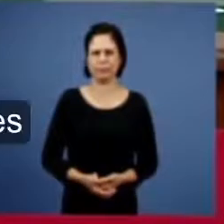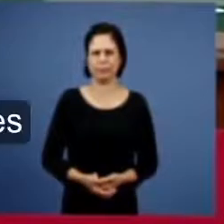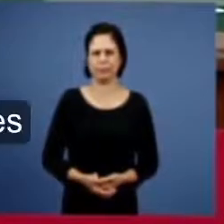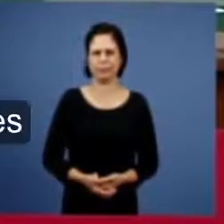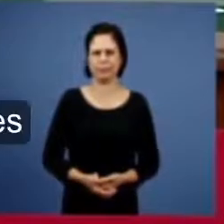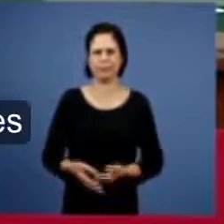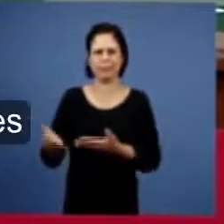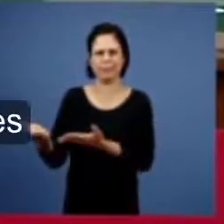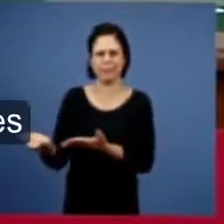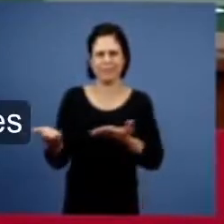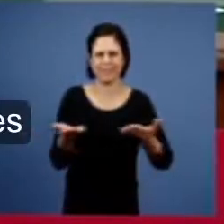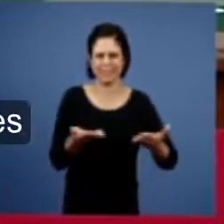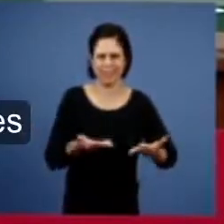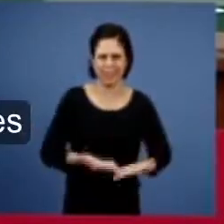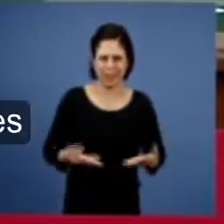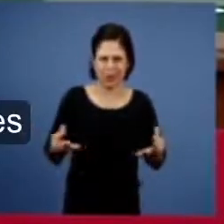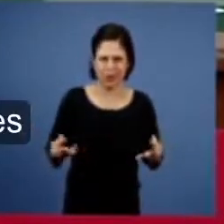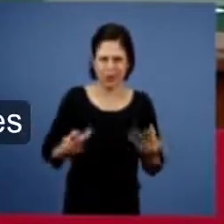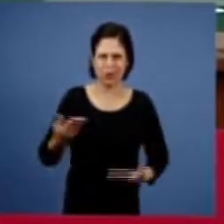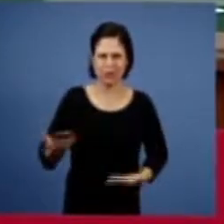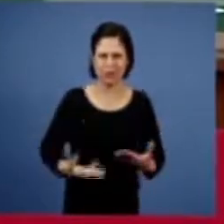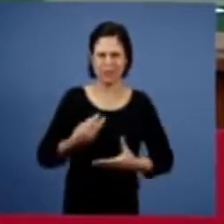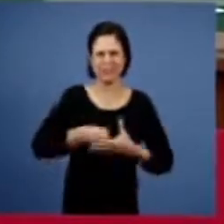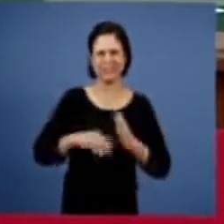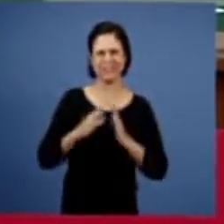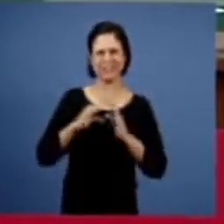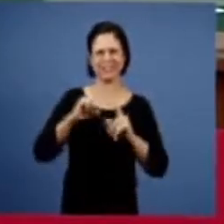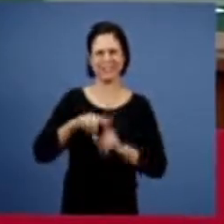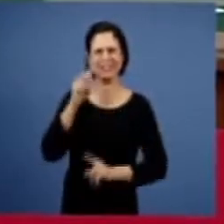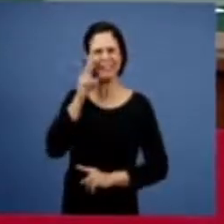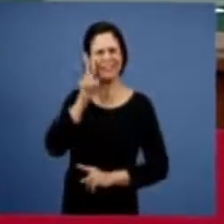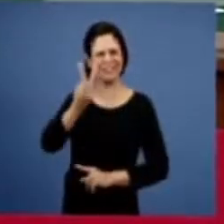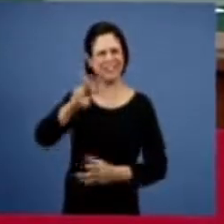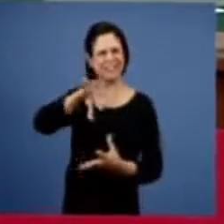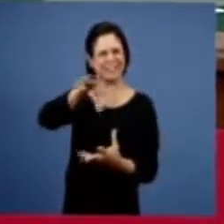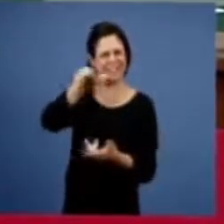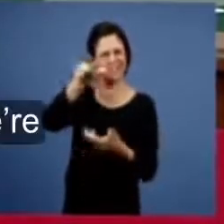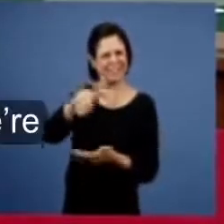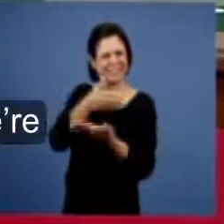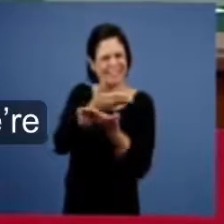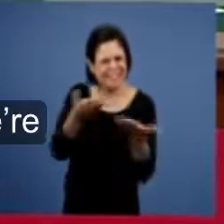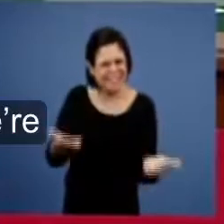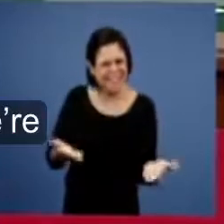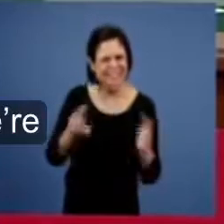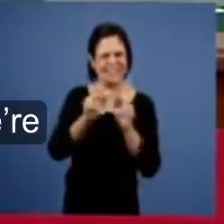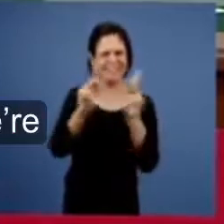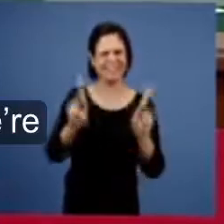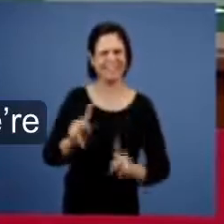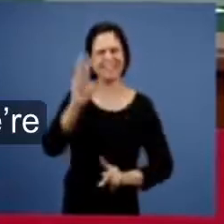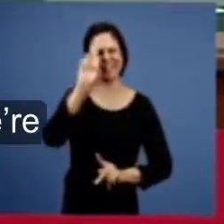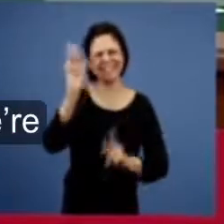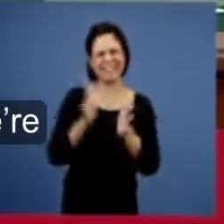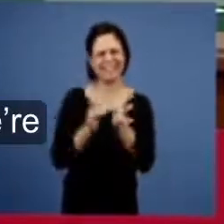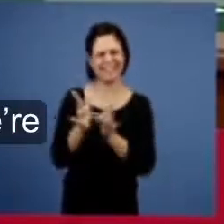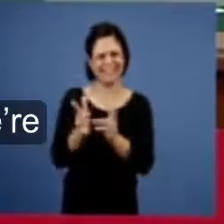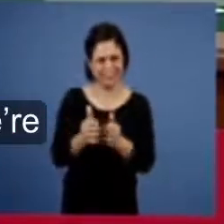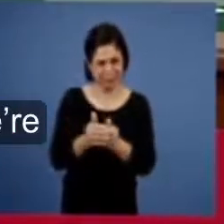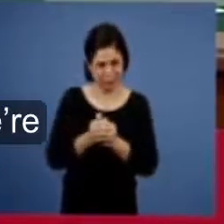Nós queremos cumprimentar os irmãos das igrejas que estão recebendo esta transmissão com a paz do Senhor Jesus.